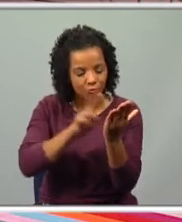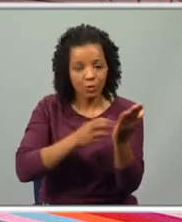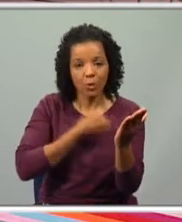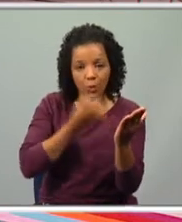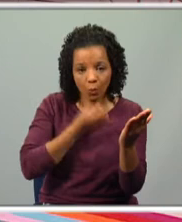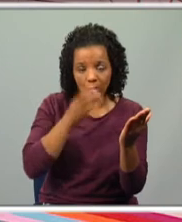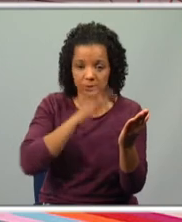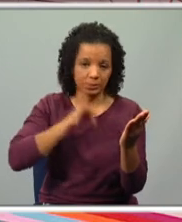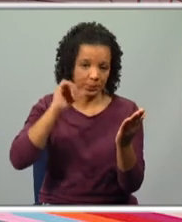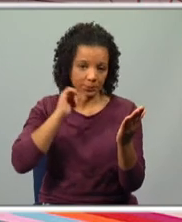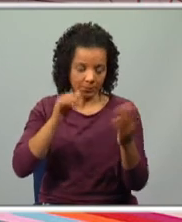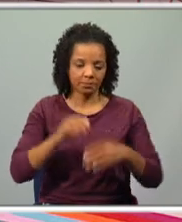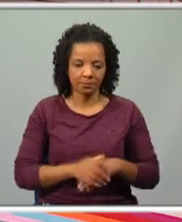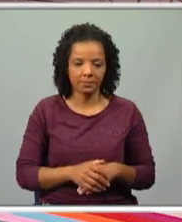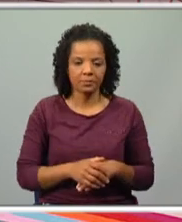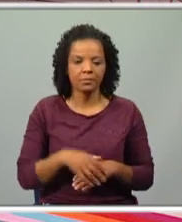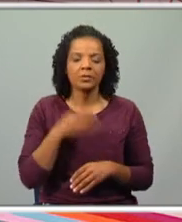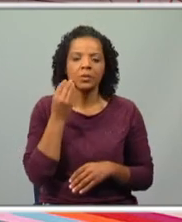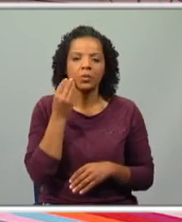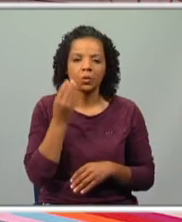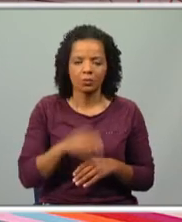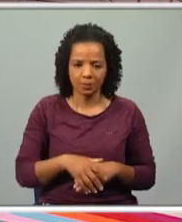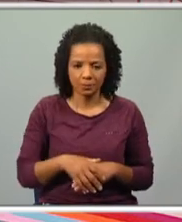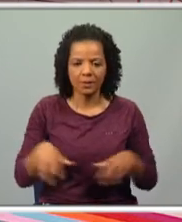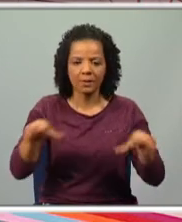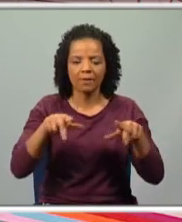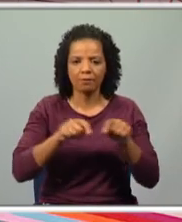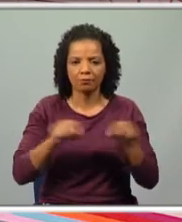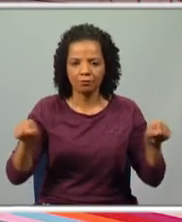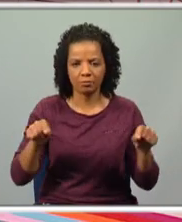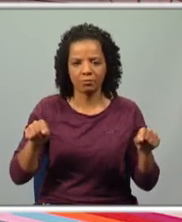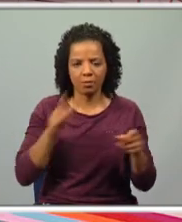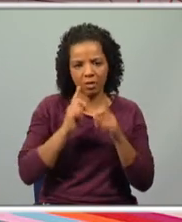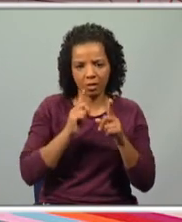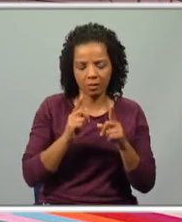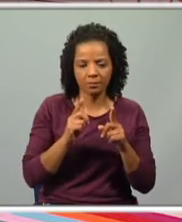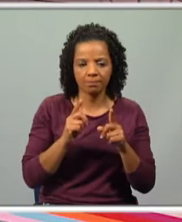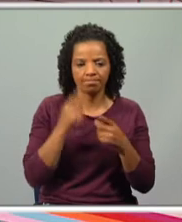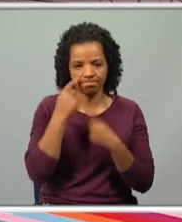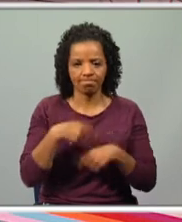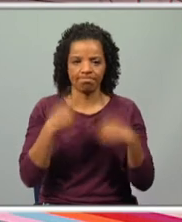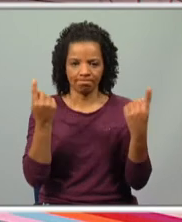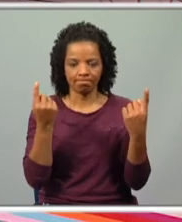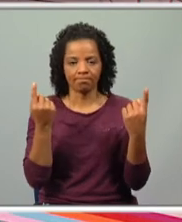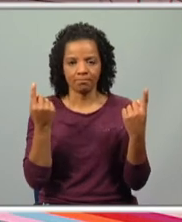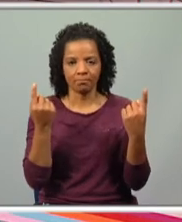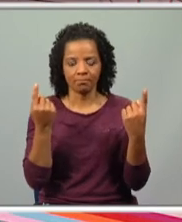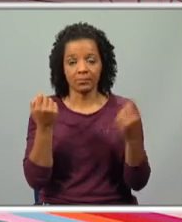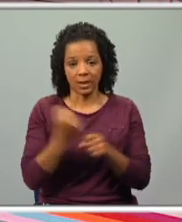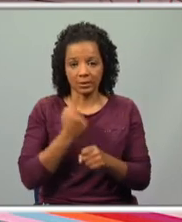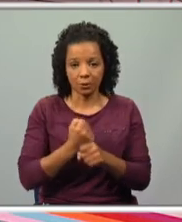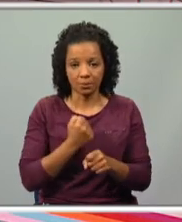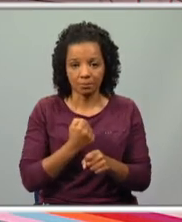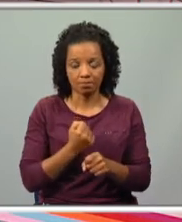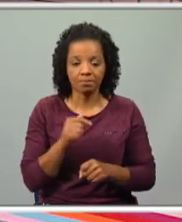conto, se não o leste já, com um pequeno vídeo, uma animação que apresenta a ação